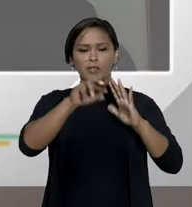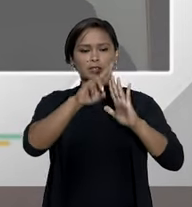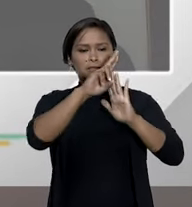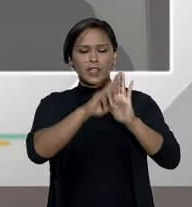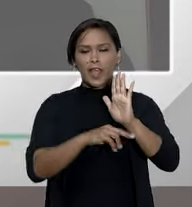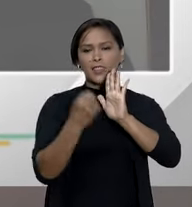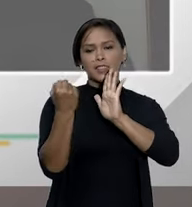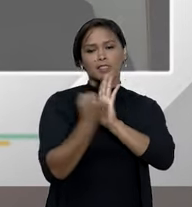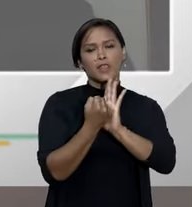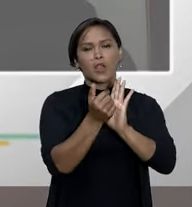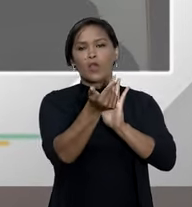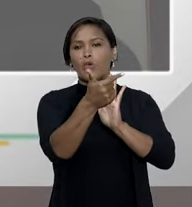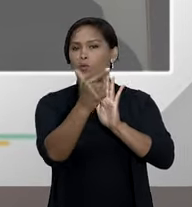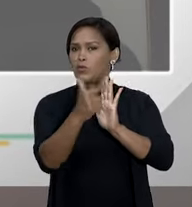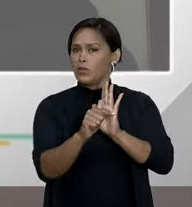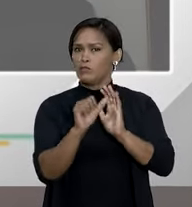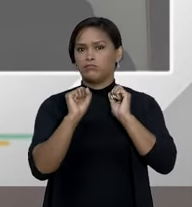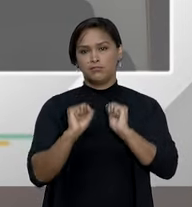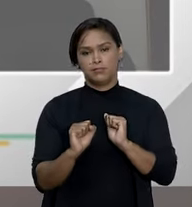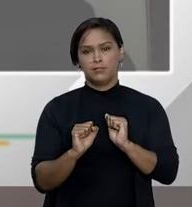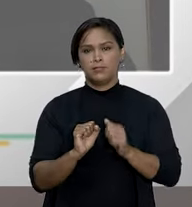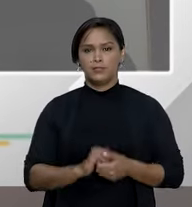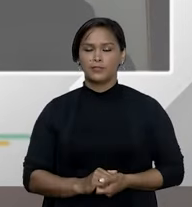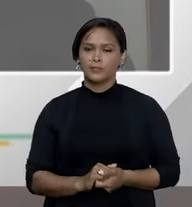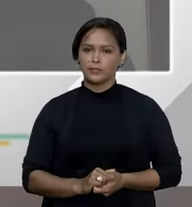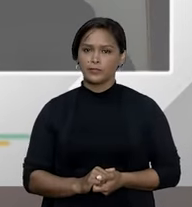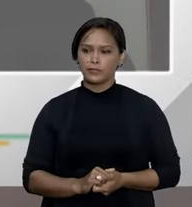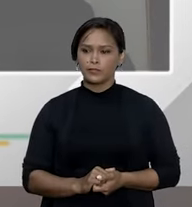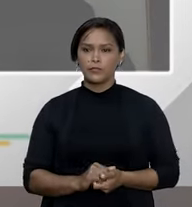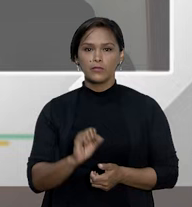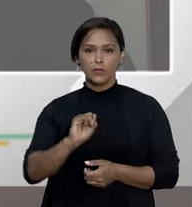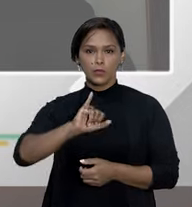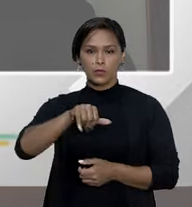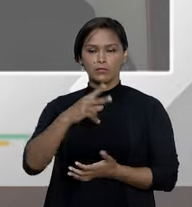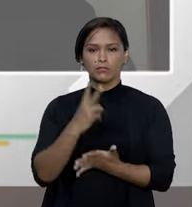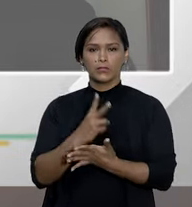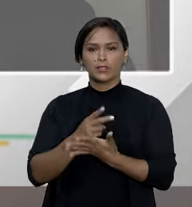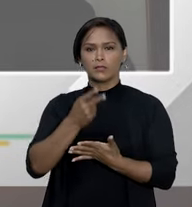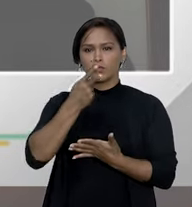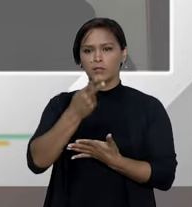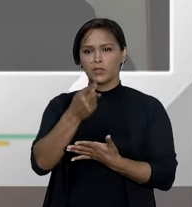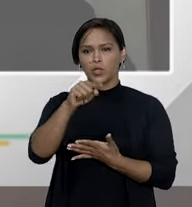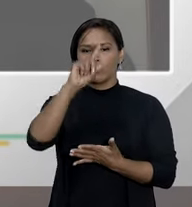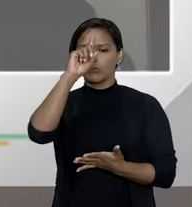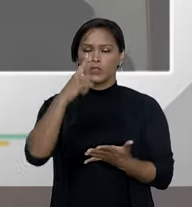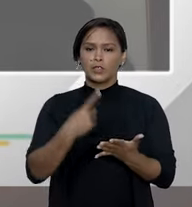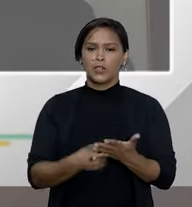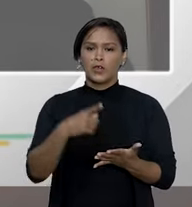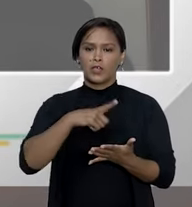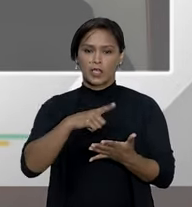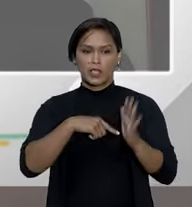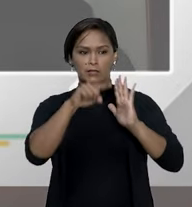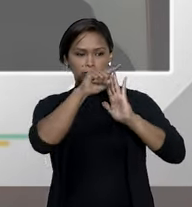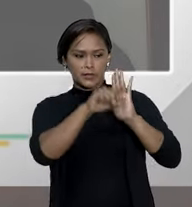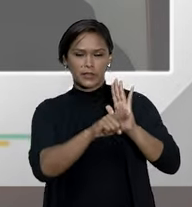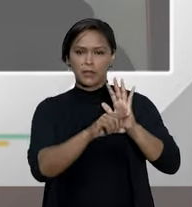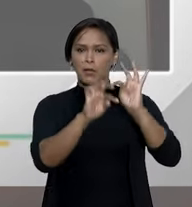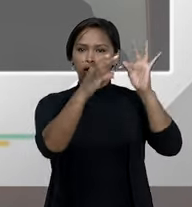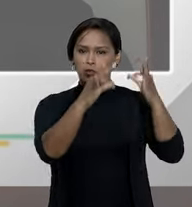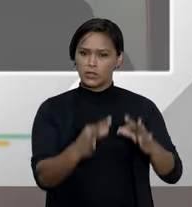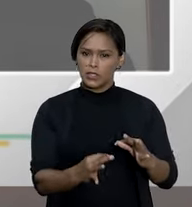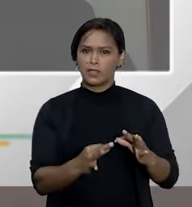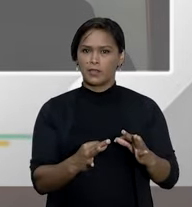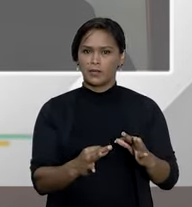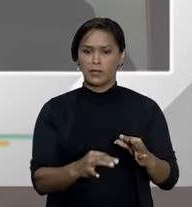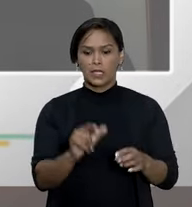taxativo ou não, ou não. O STJ sempre disse, decidiu que quem tem que determinar o tratamento do